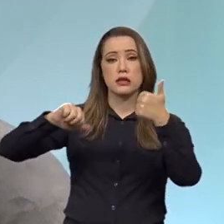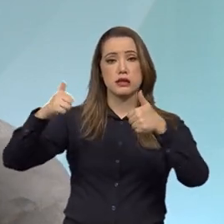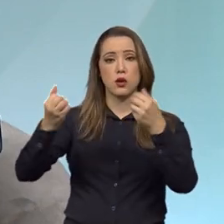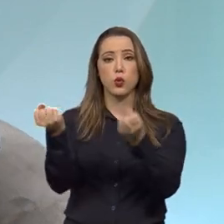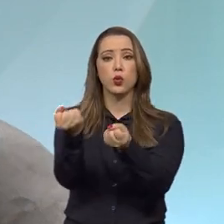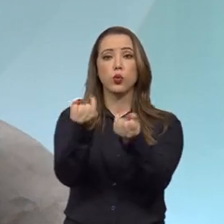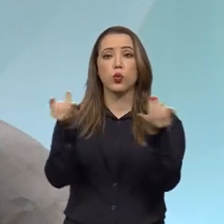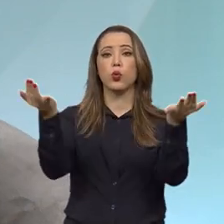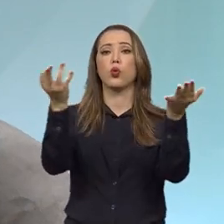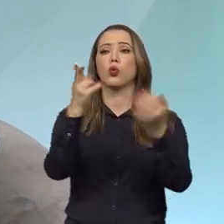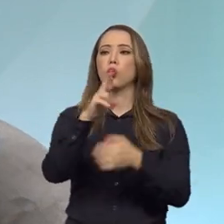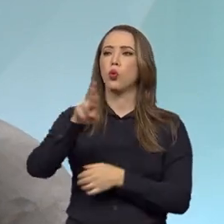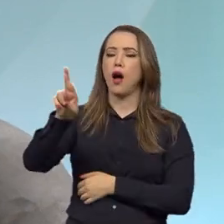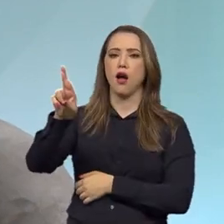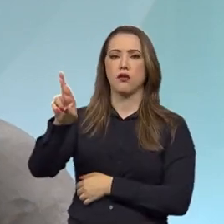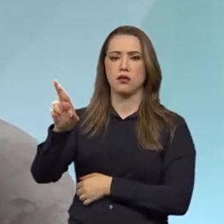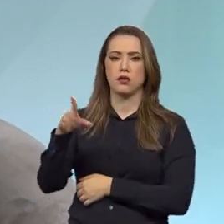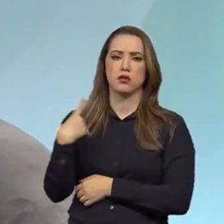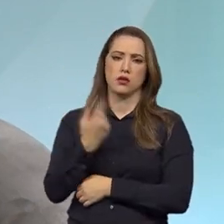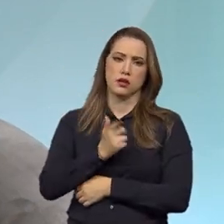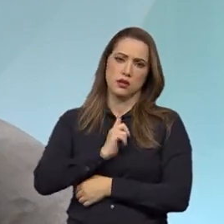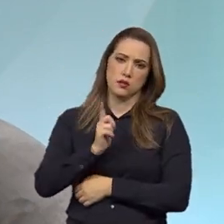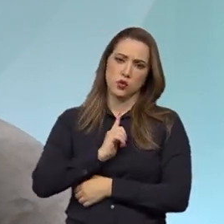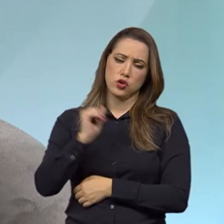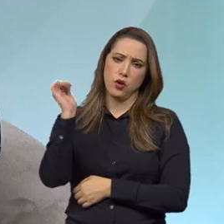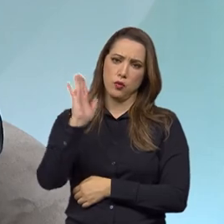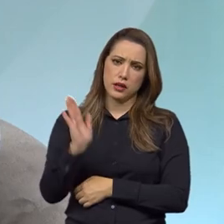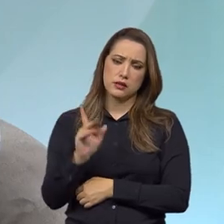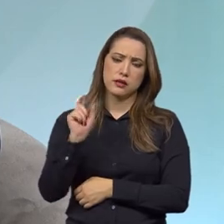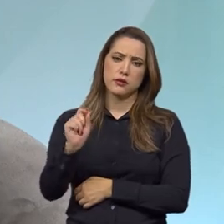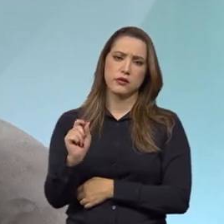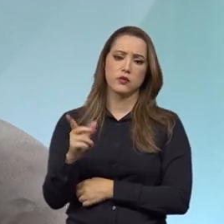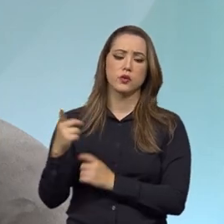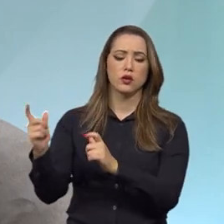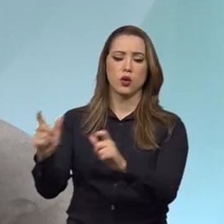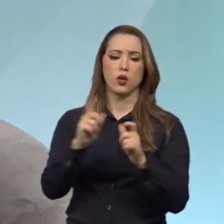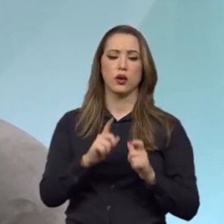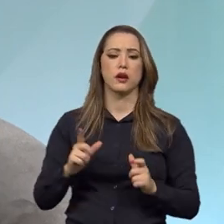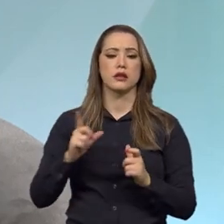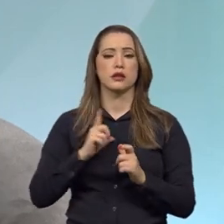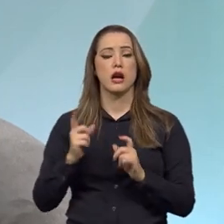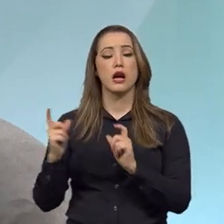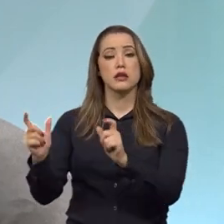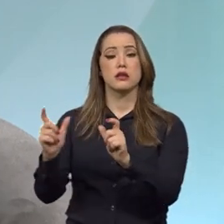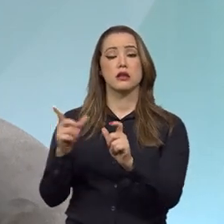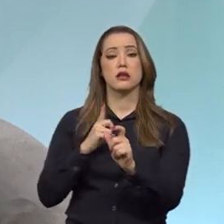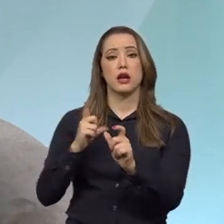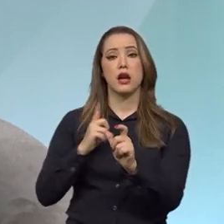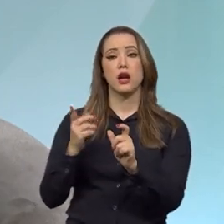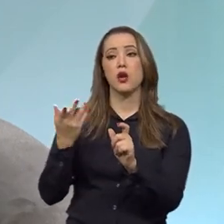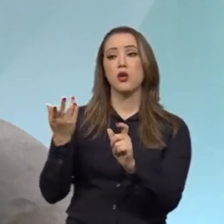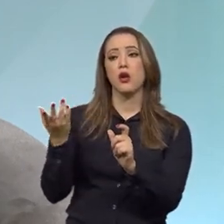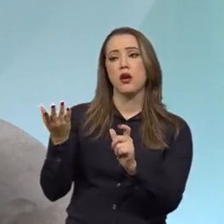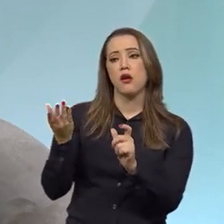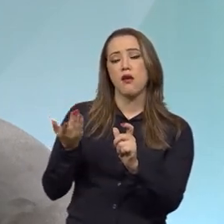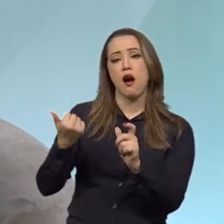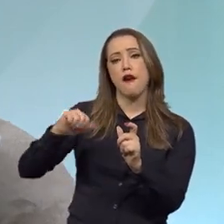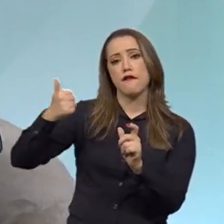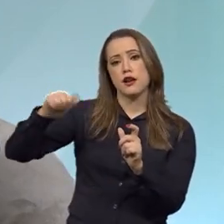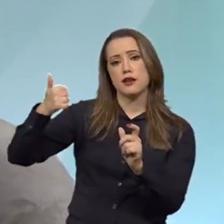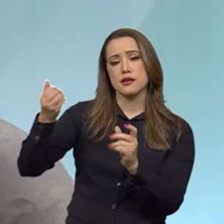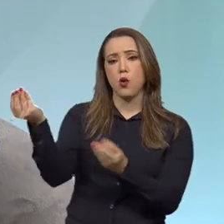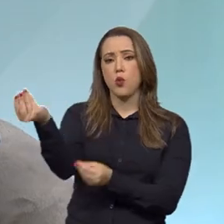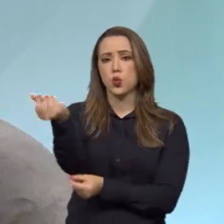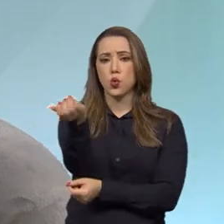% da população brasileira que já estão em localidades, que temos estações que medem, que conseguem aferir